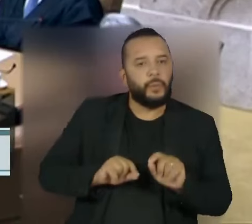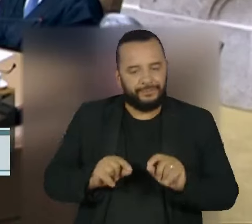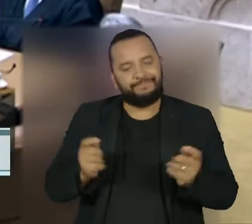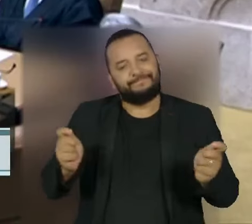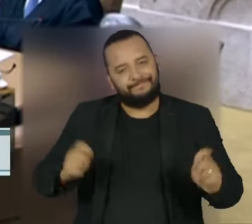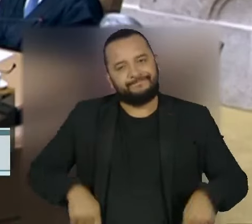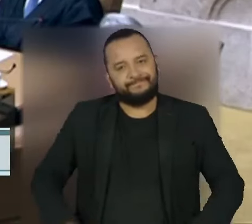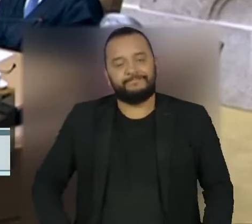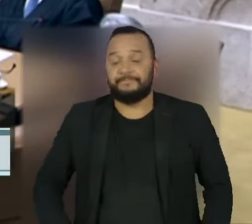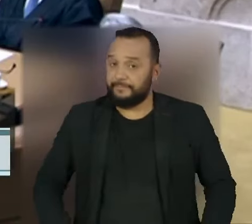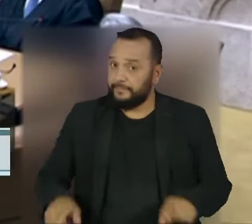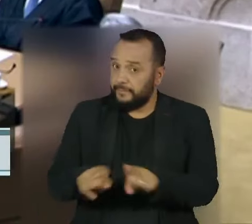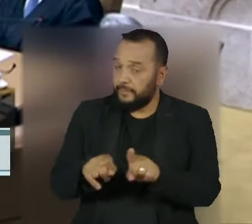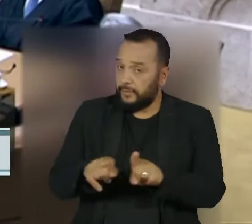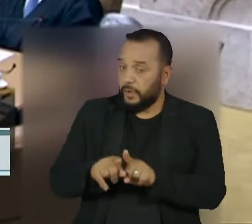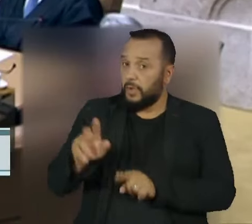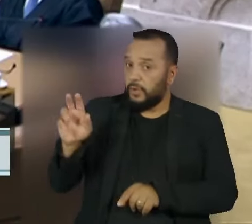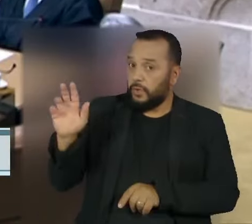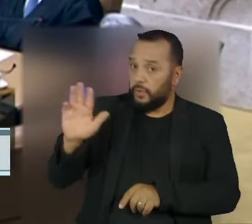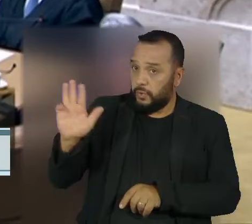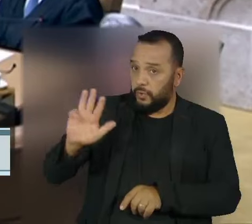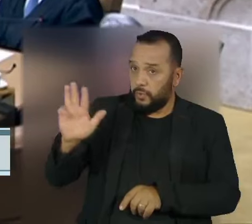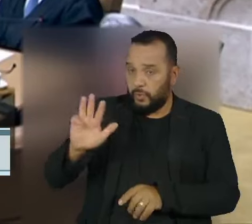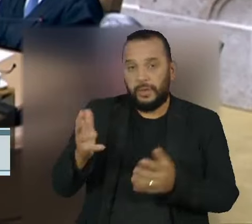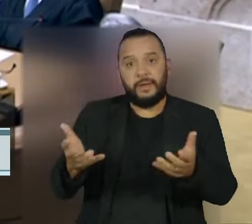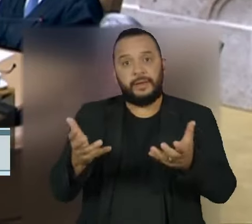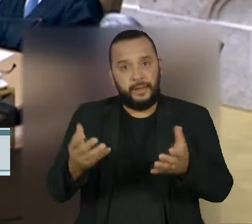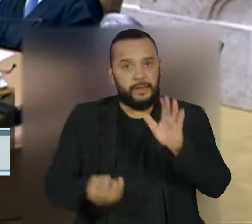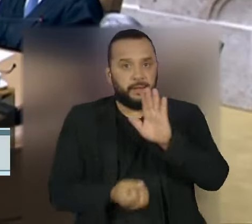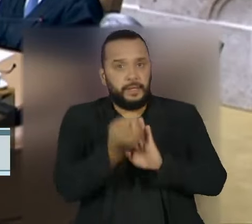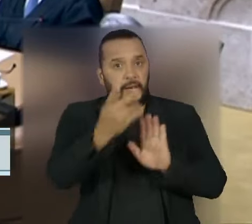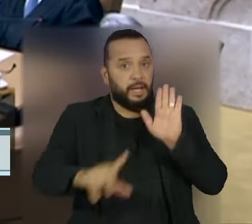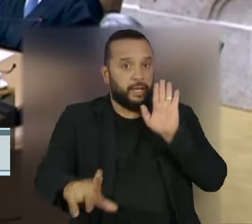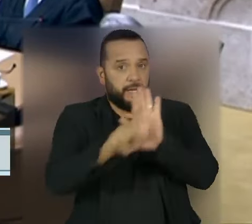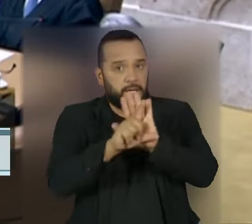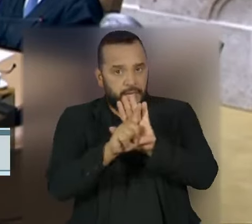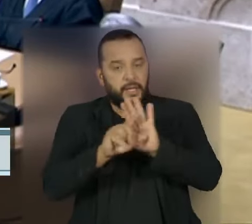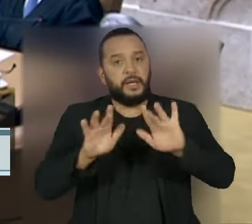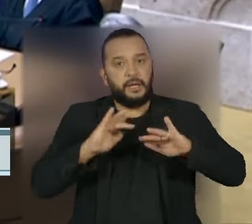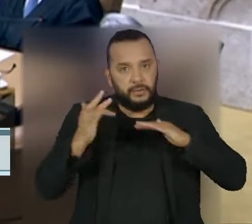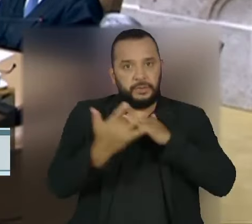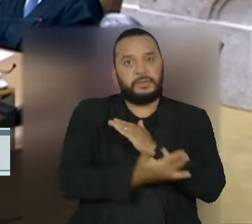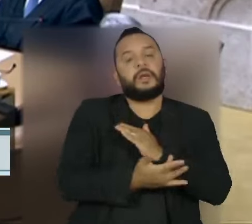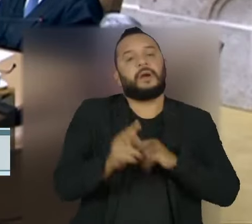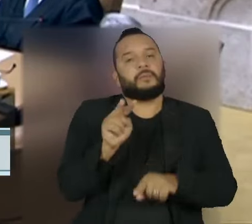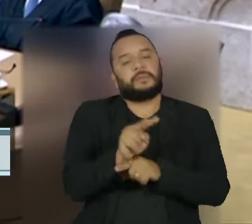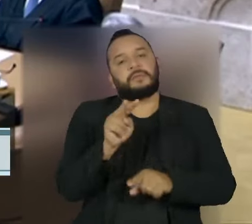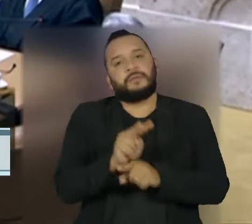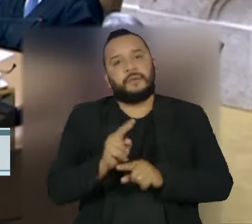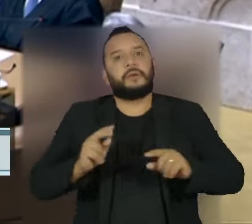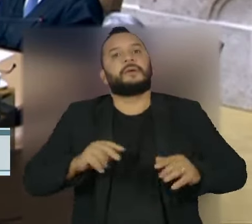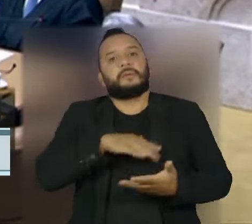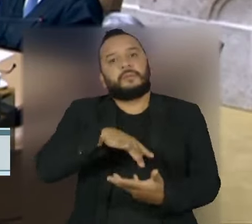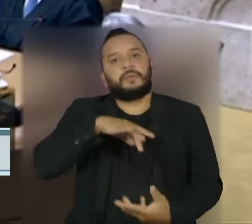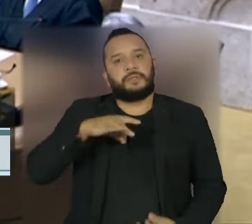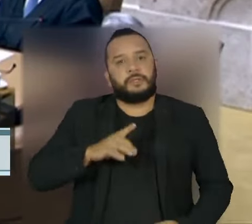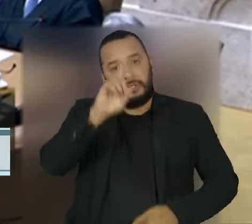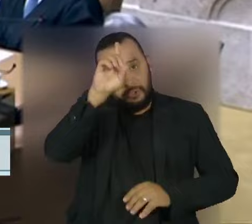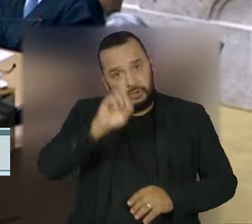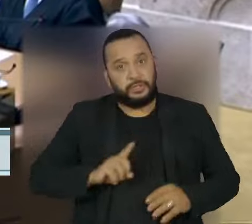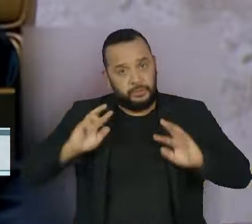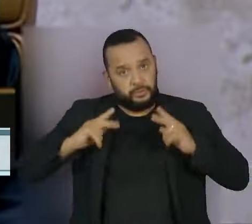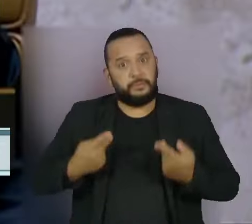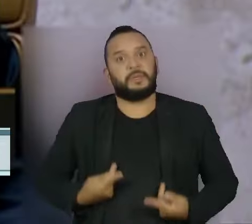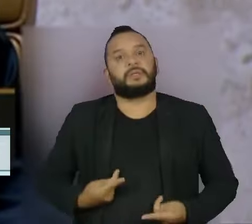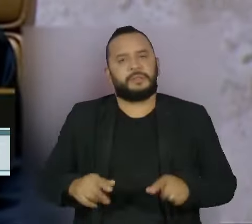regulação das redes sociais como forma de preservar a democracia e os direitos humanos de ataques e também criticou o discurso de